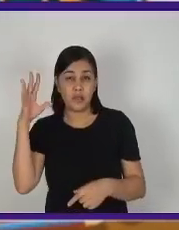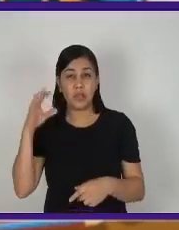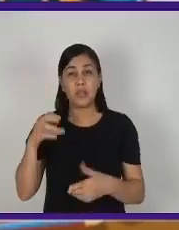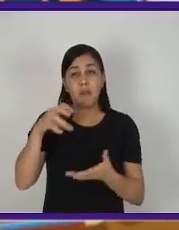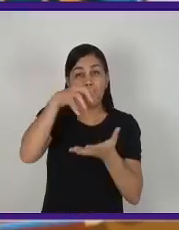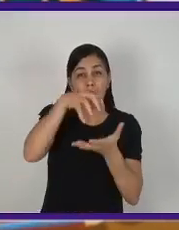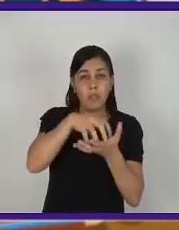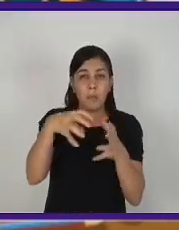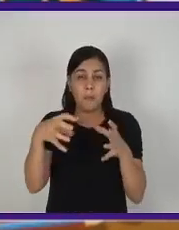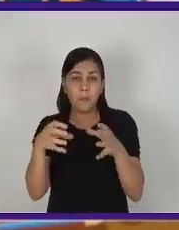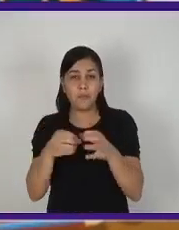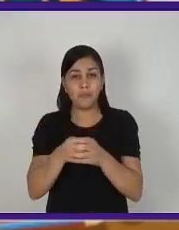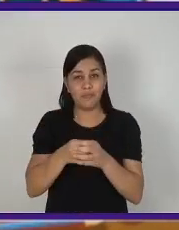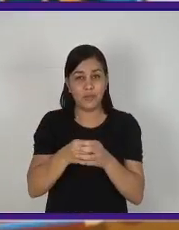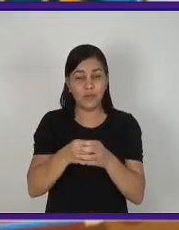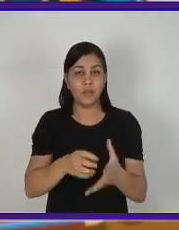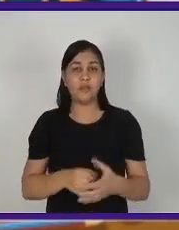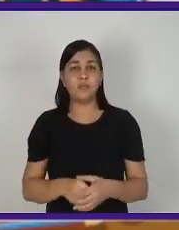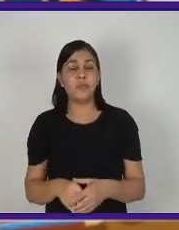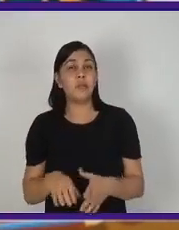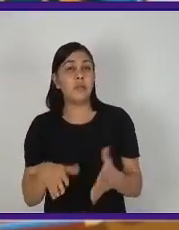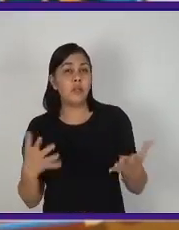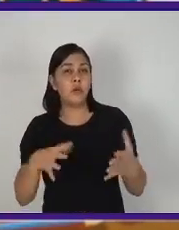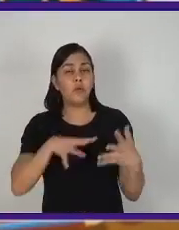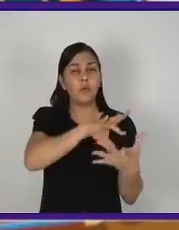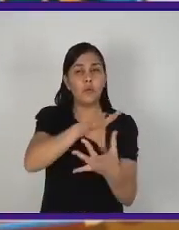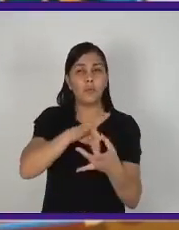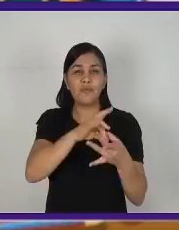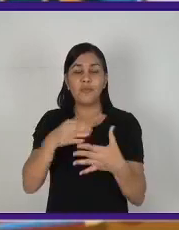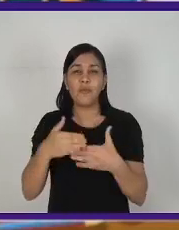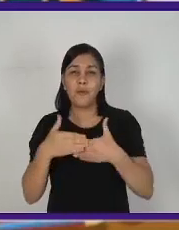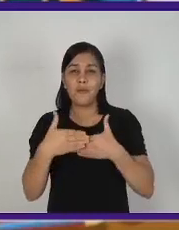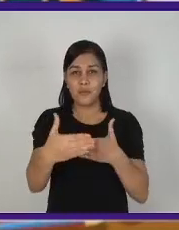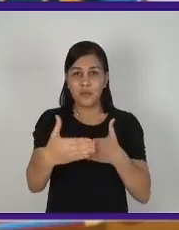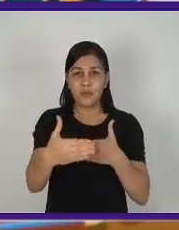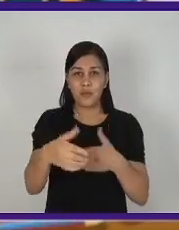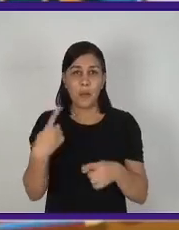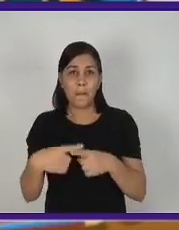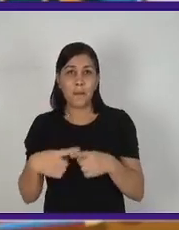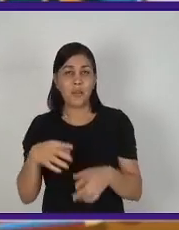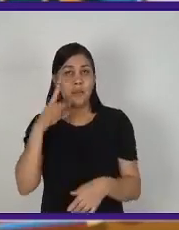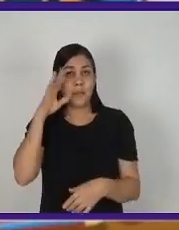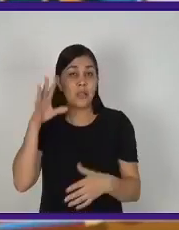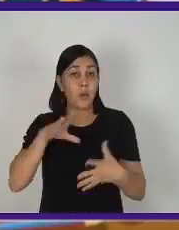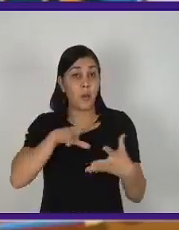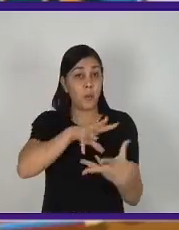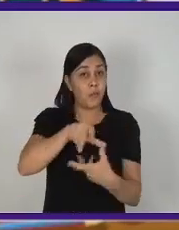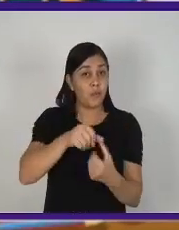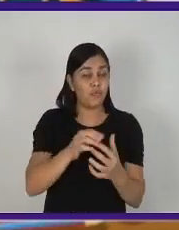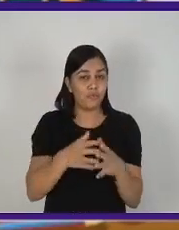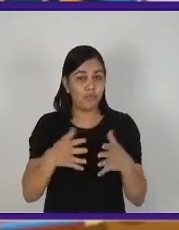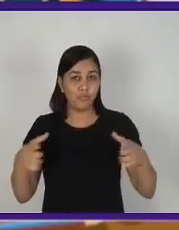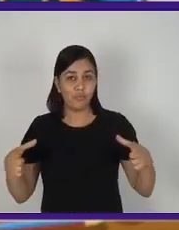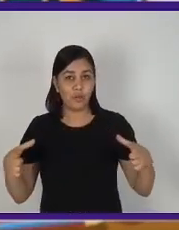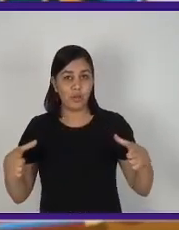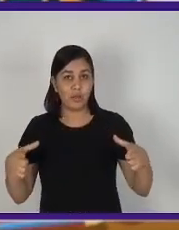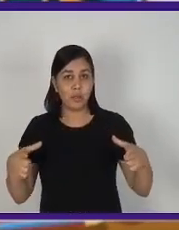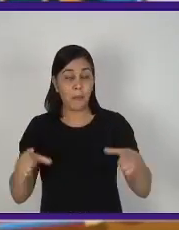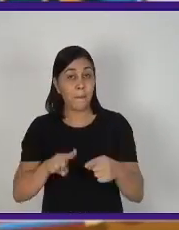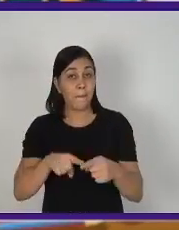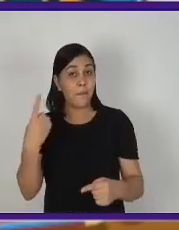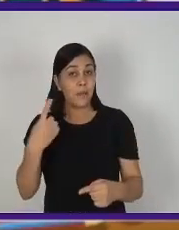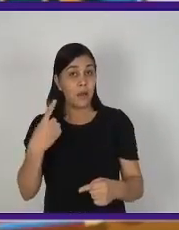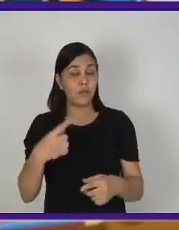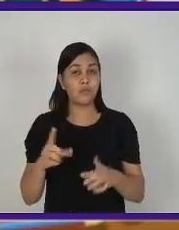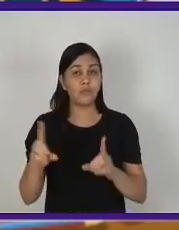Então, com esse avanço da globalização, o mundo, que é gigante, a gente tem a ideia de ser algo pequeno. Porque